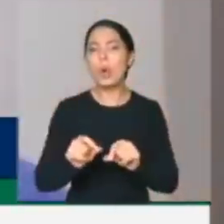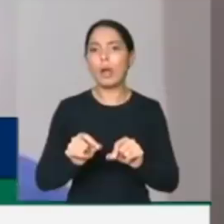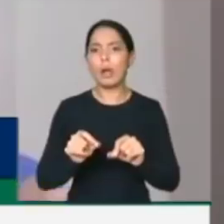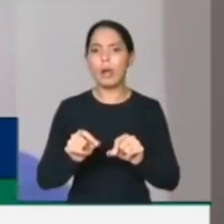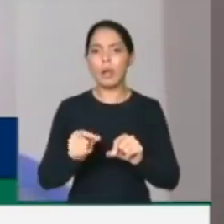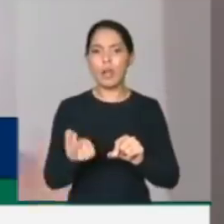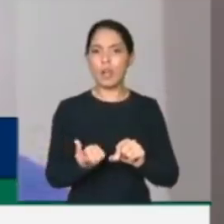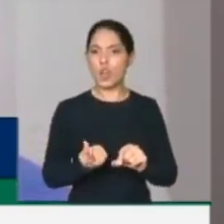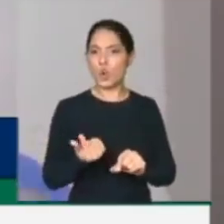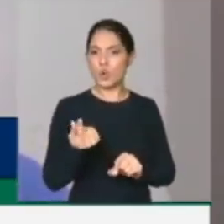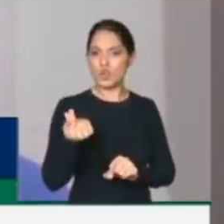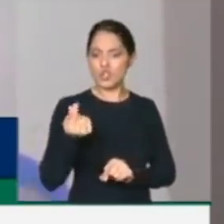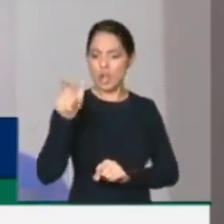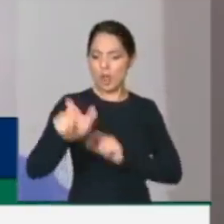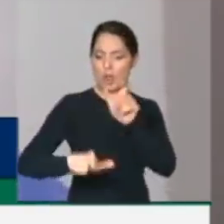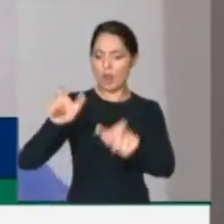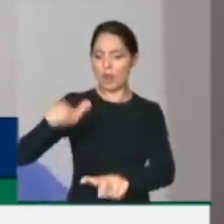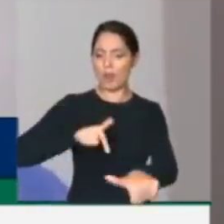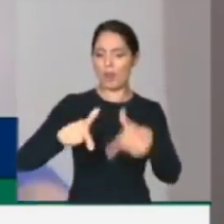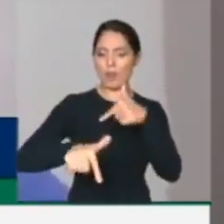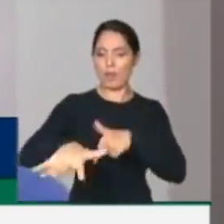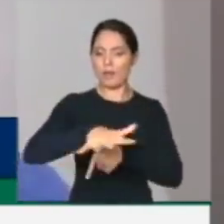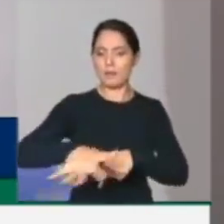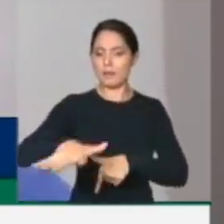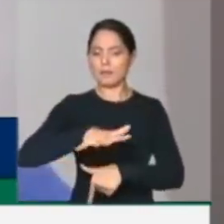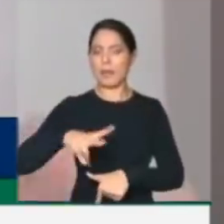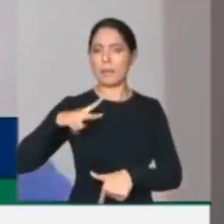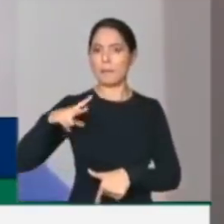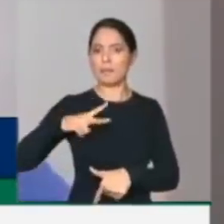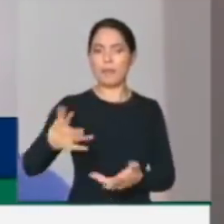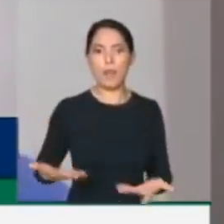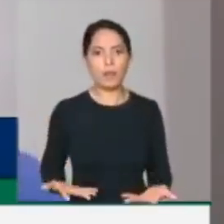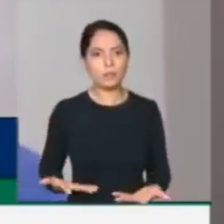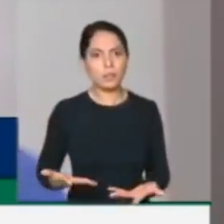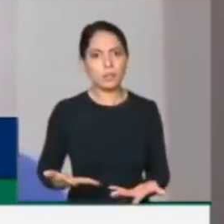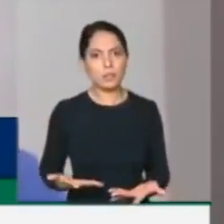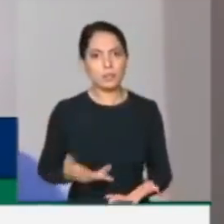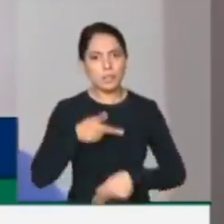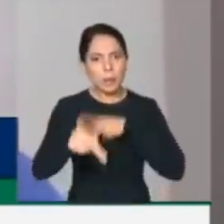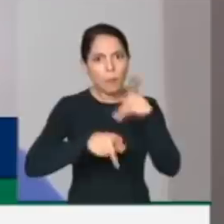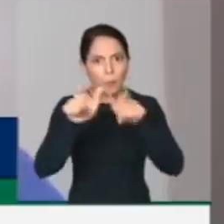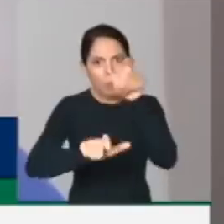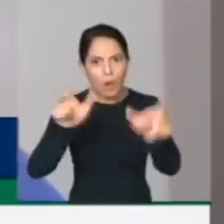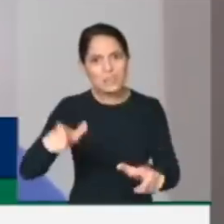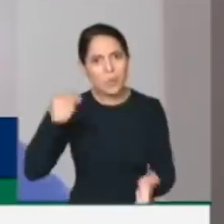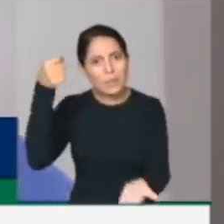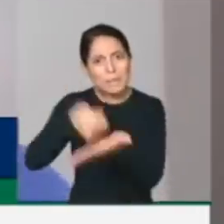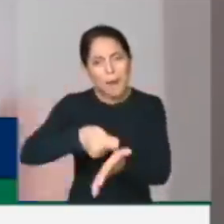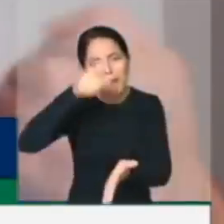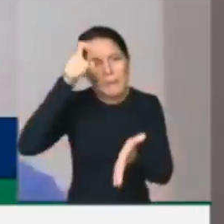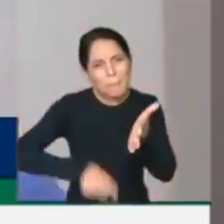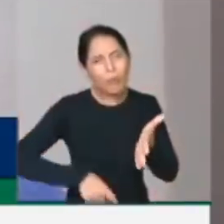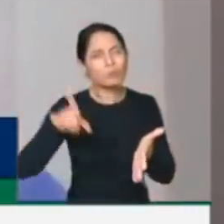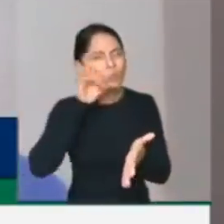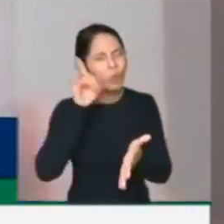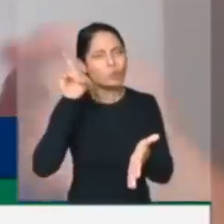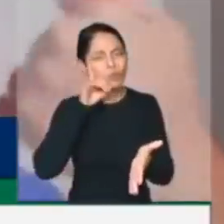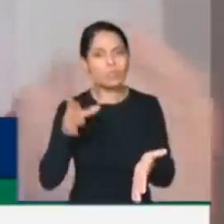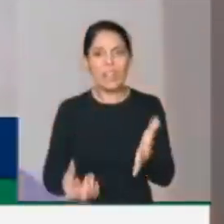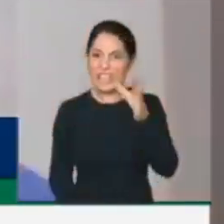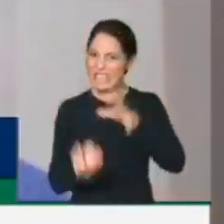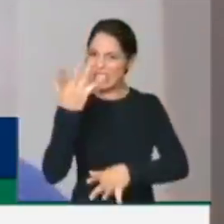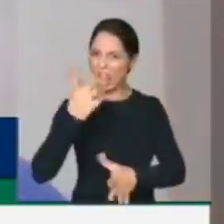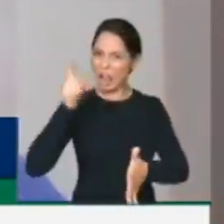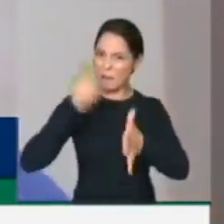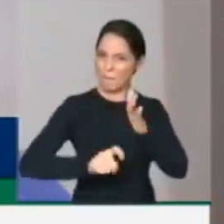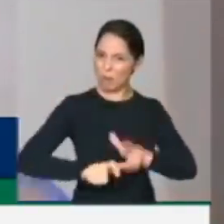é o bolso do trabalhador, é o bolso da iniciativa privada, o bolso do trabalhador brasileiro, do pagador de imposto. É criar mais imposto, é